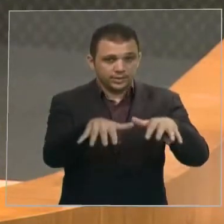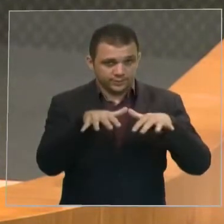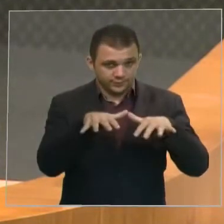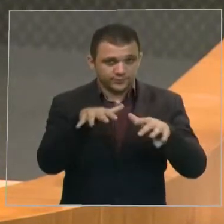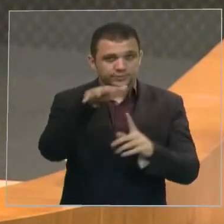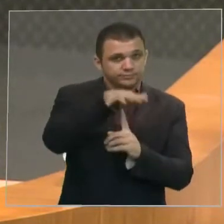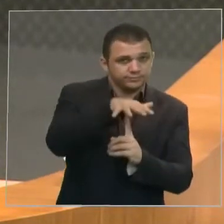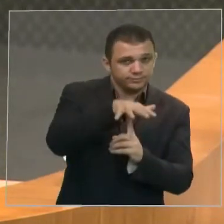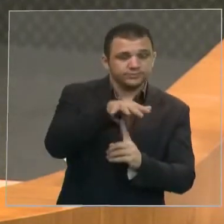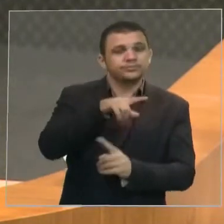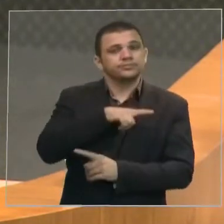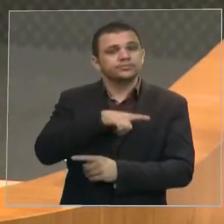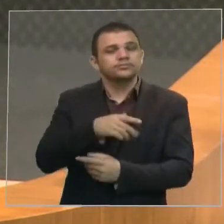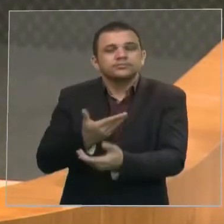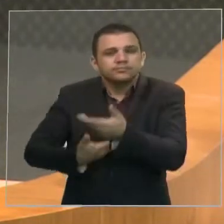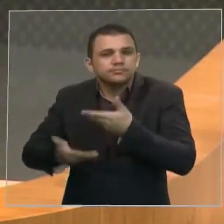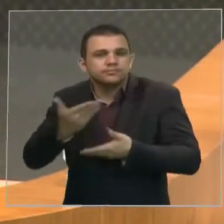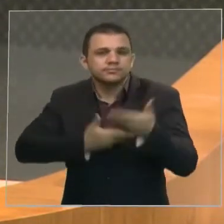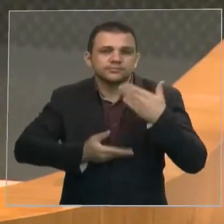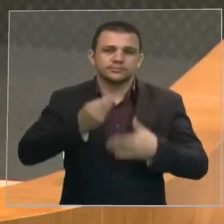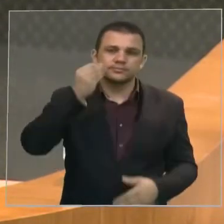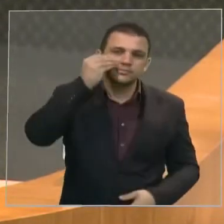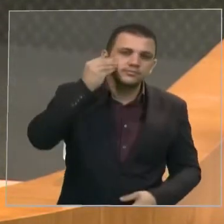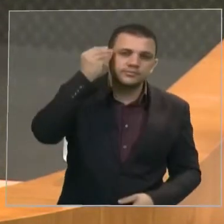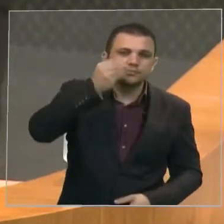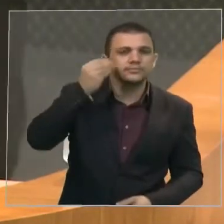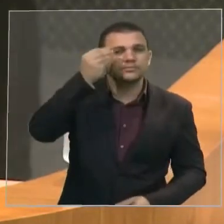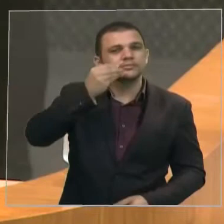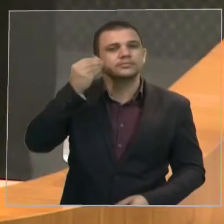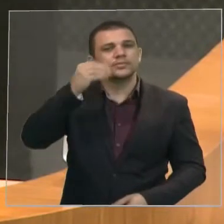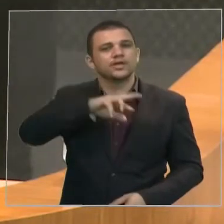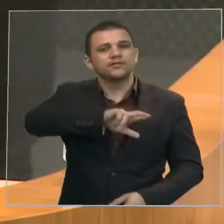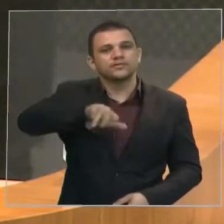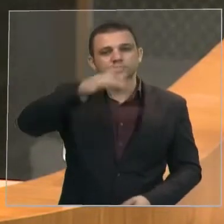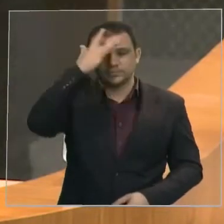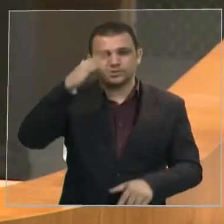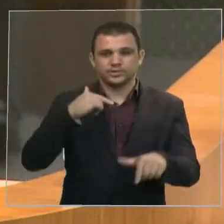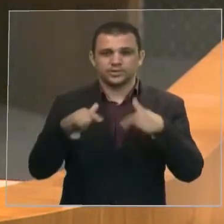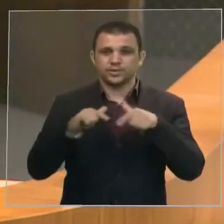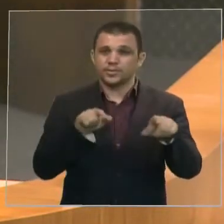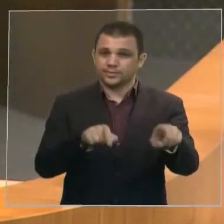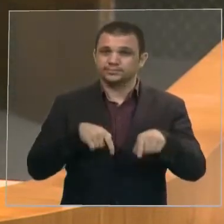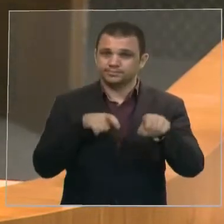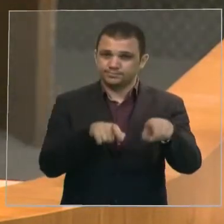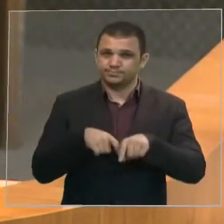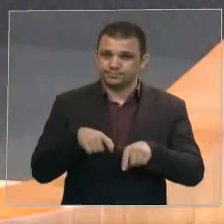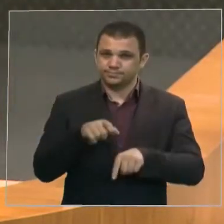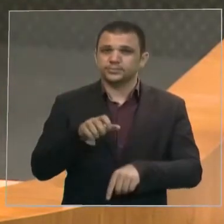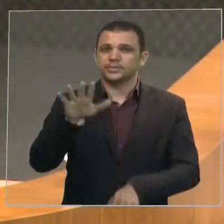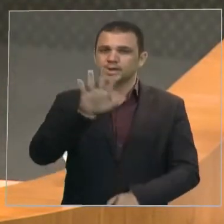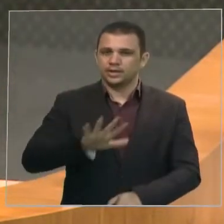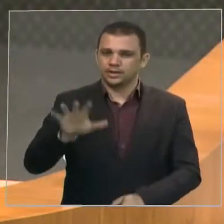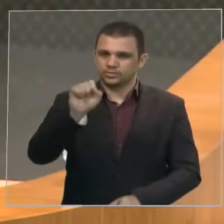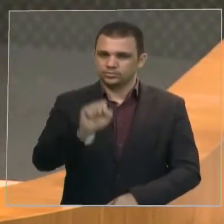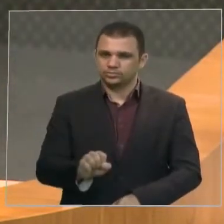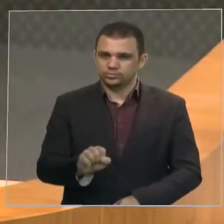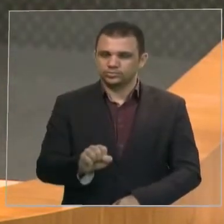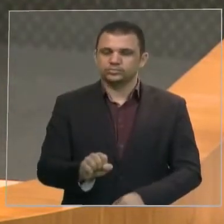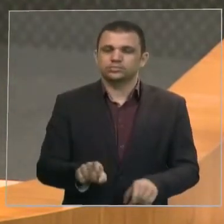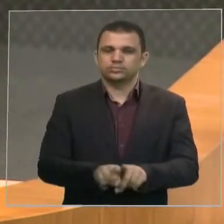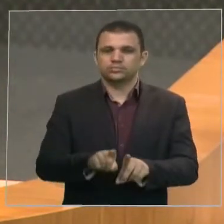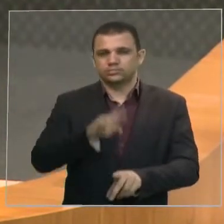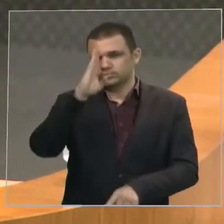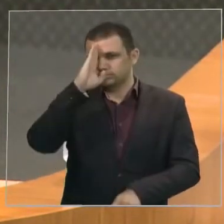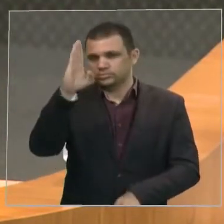de experiências, vivenciadas pelos vários agricultores que ali exercem suas atividades no sul do estado, de forma especial